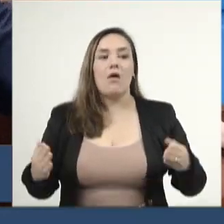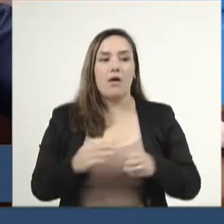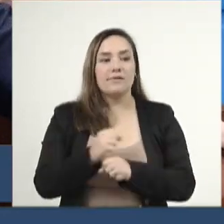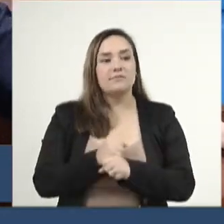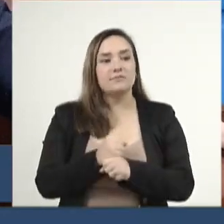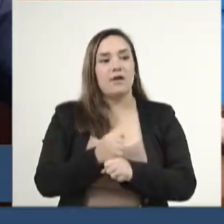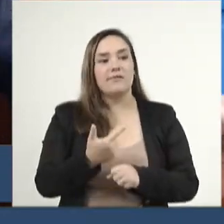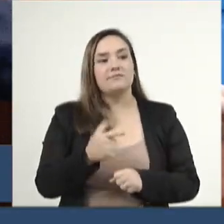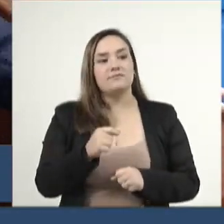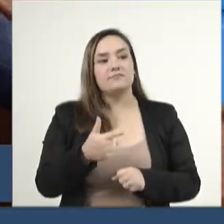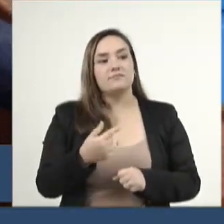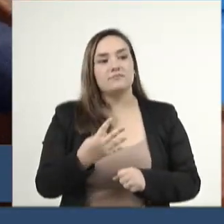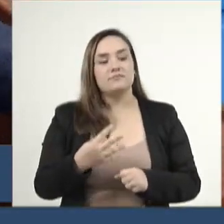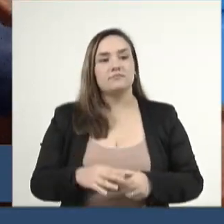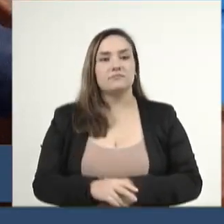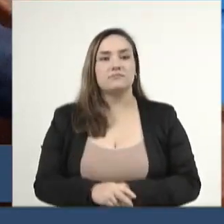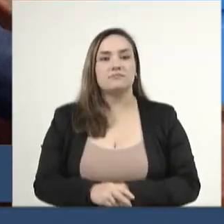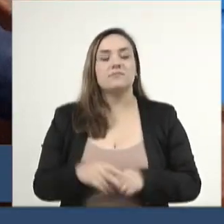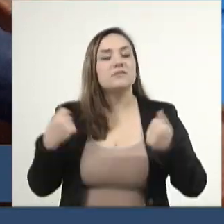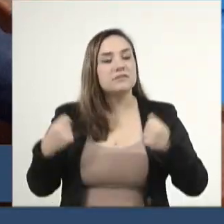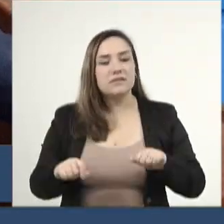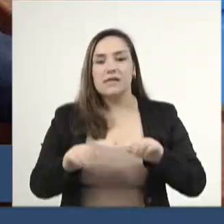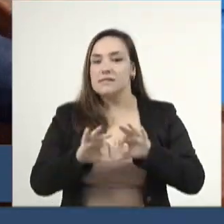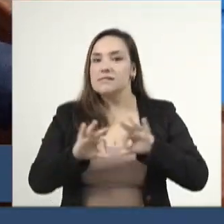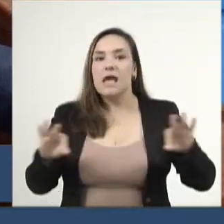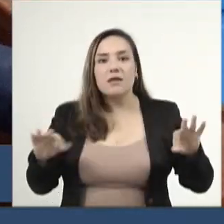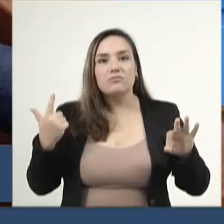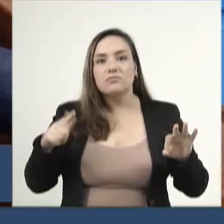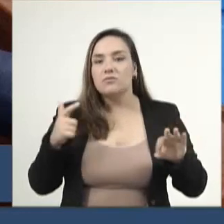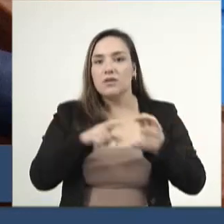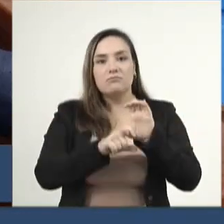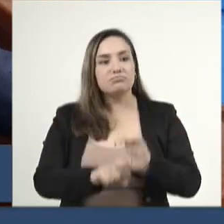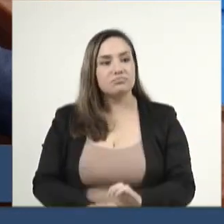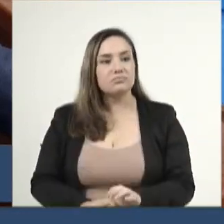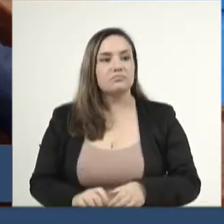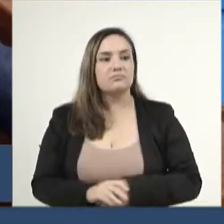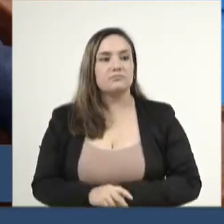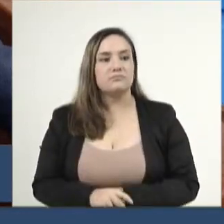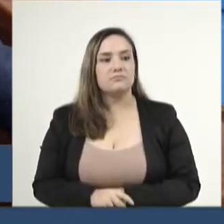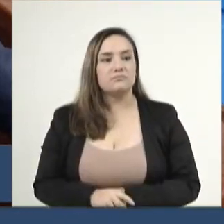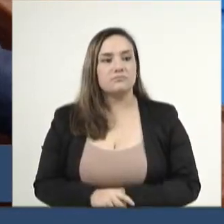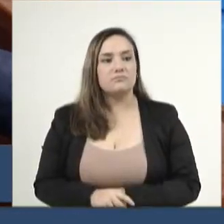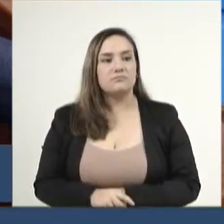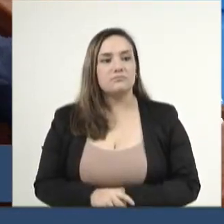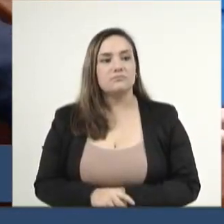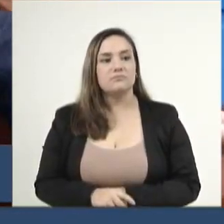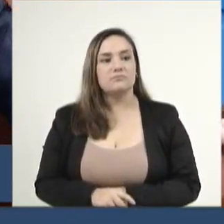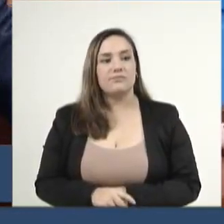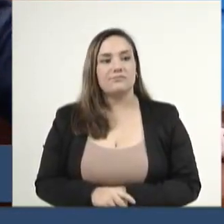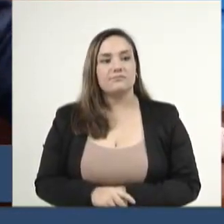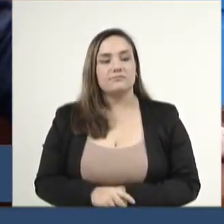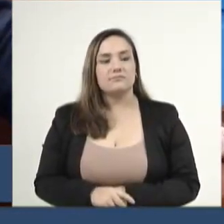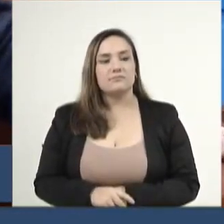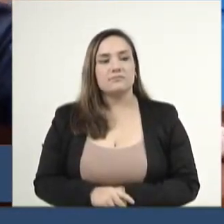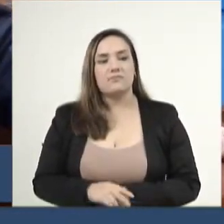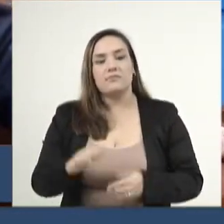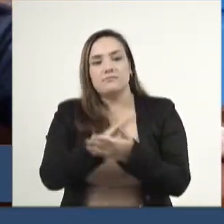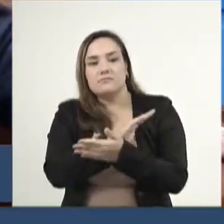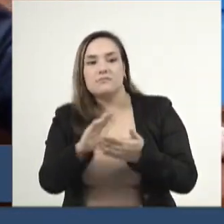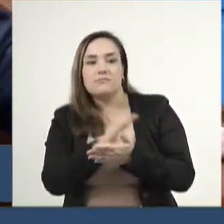com déficit zero. Olha só, muitos analistas